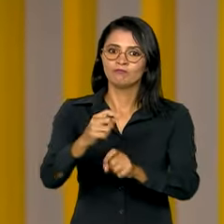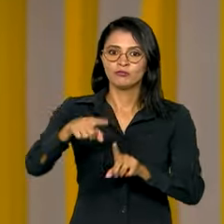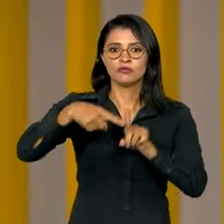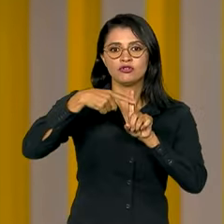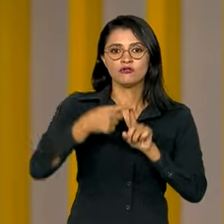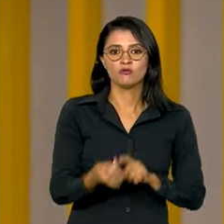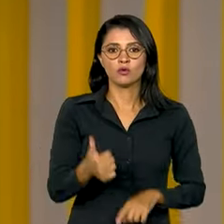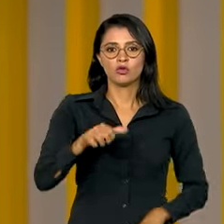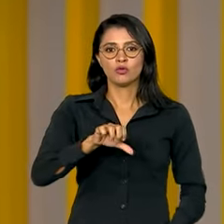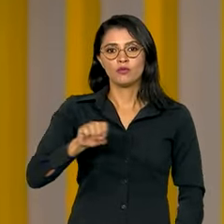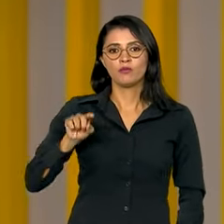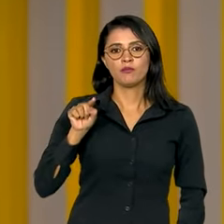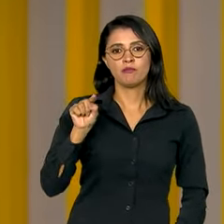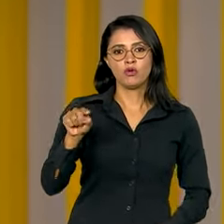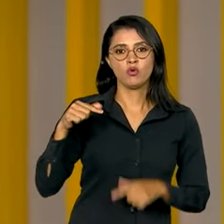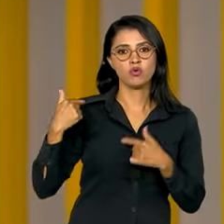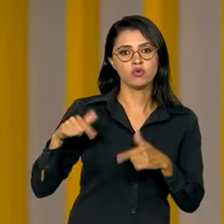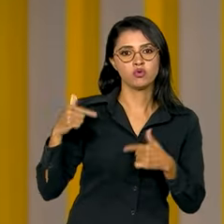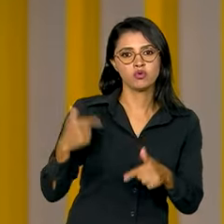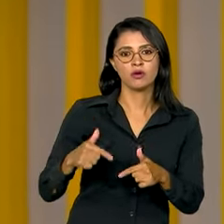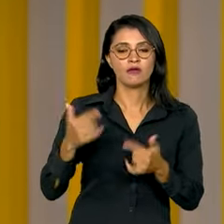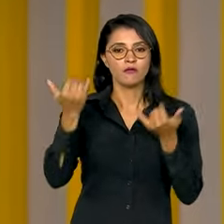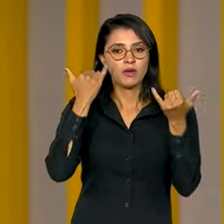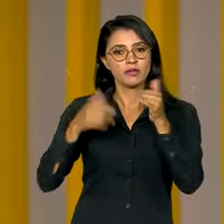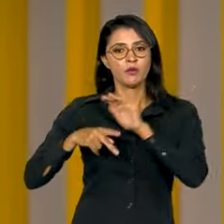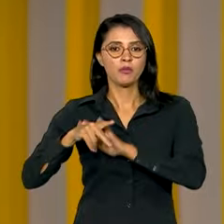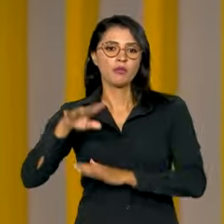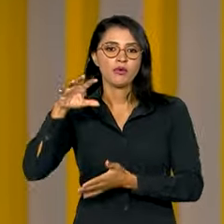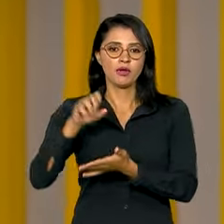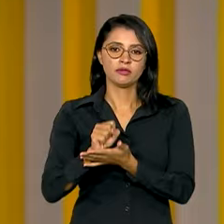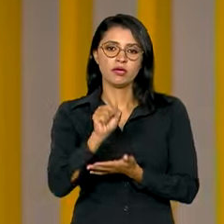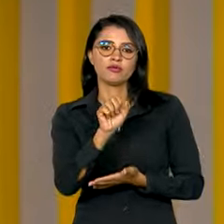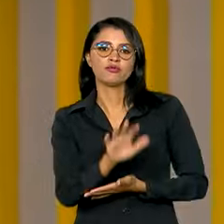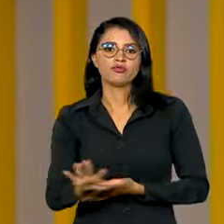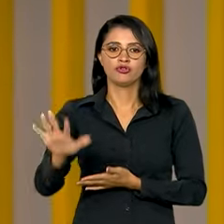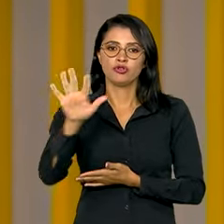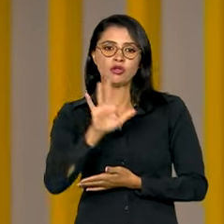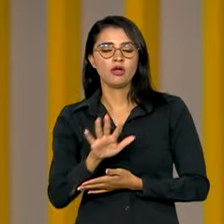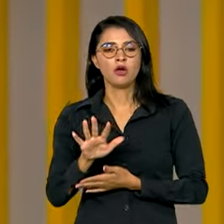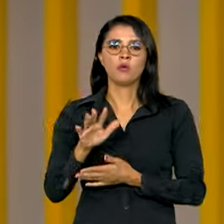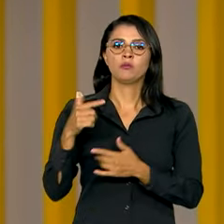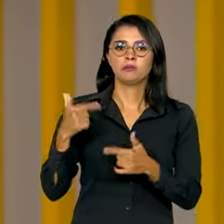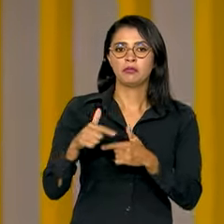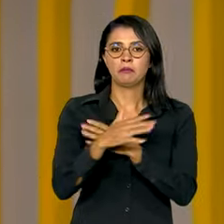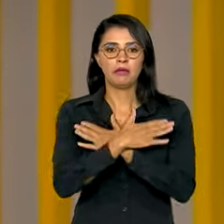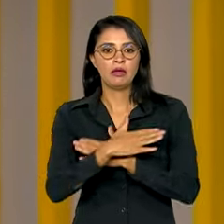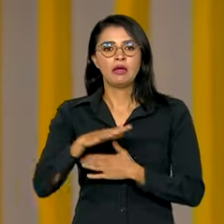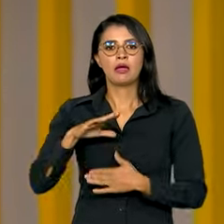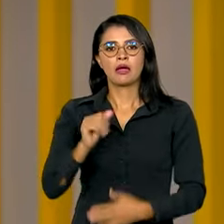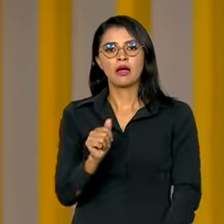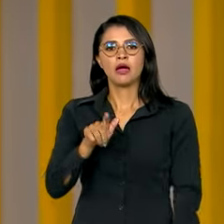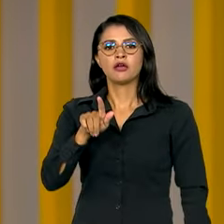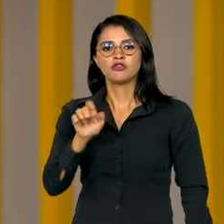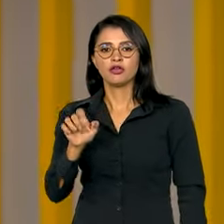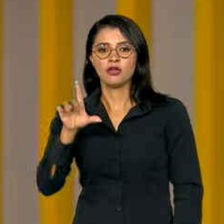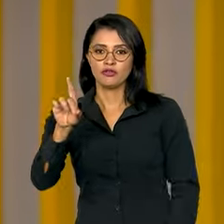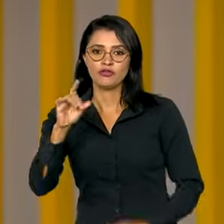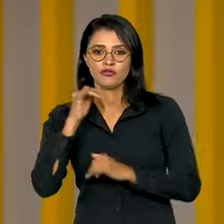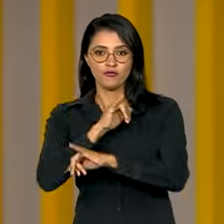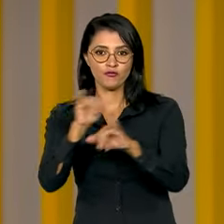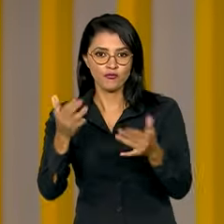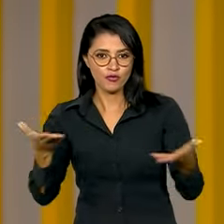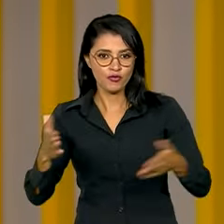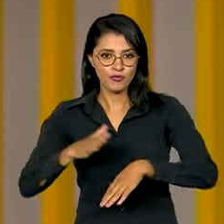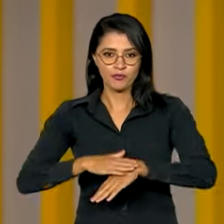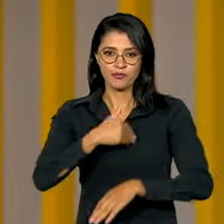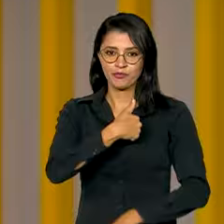900 mil empregos. Os dados são do Cadastro Geral de Empregados e Desempregados, Caged, e foram divulgados hoje